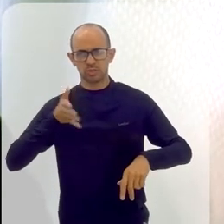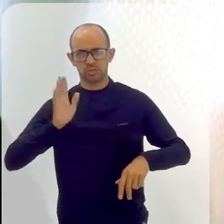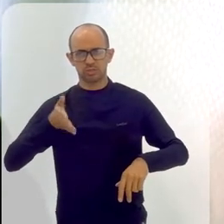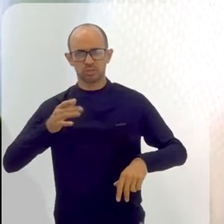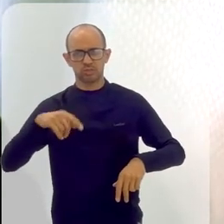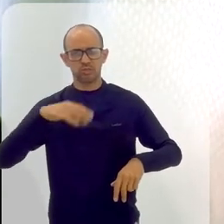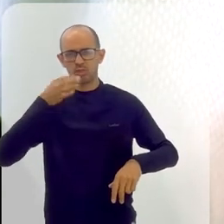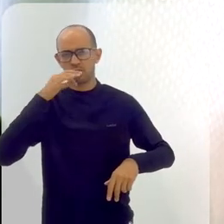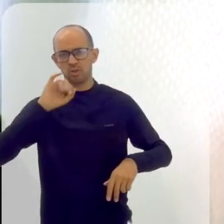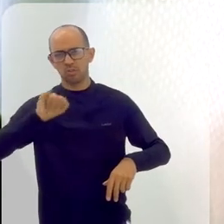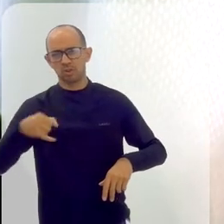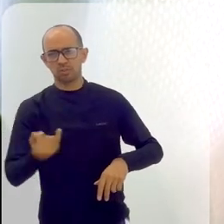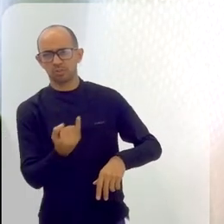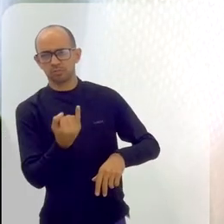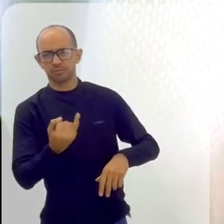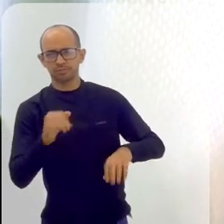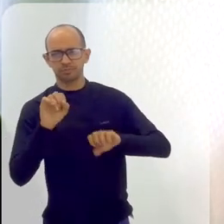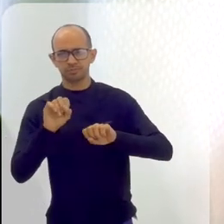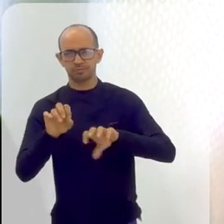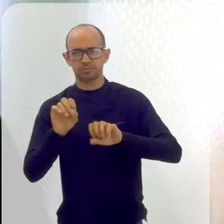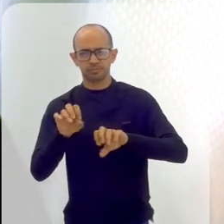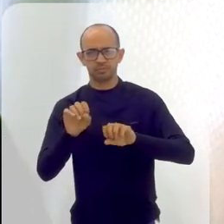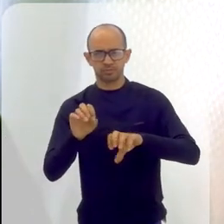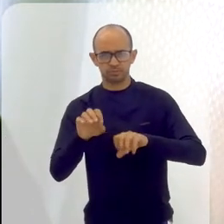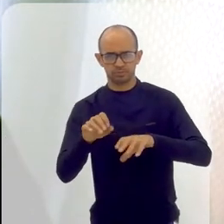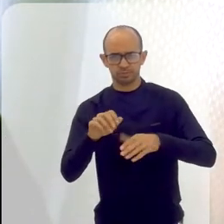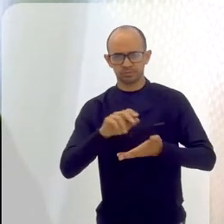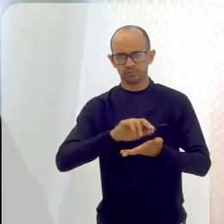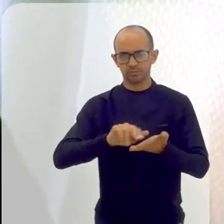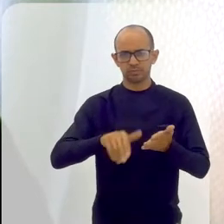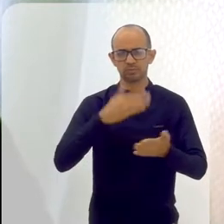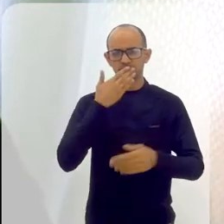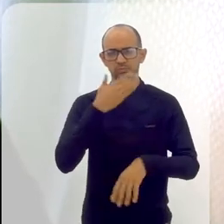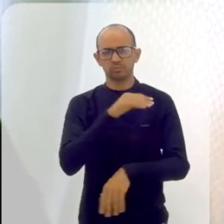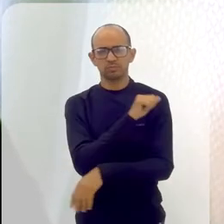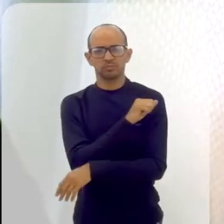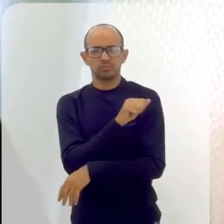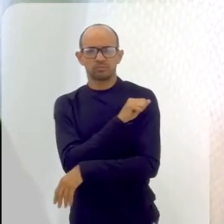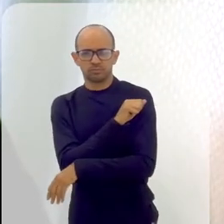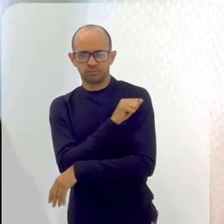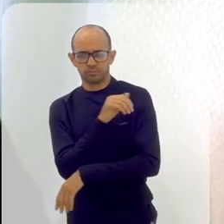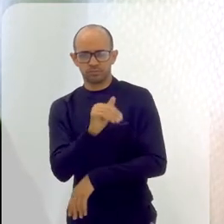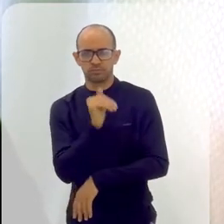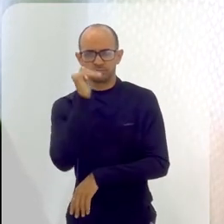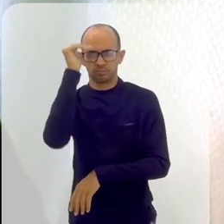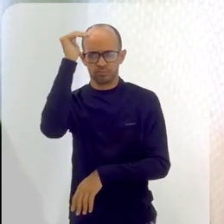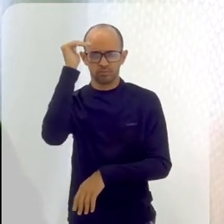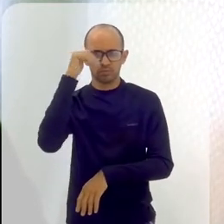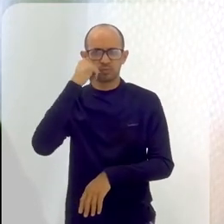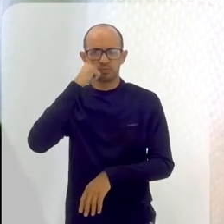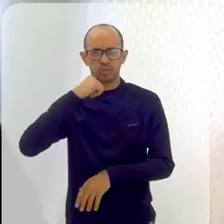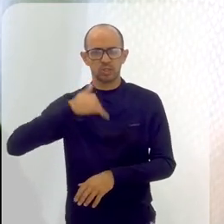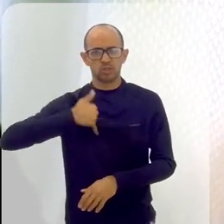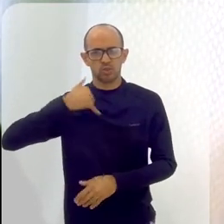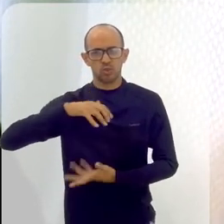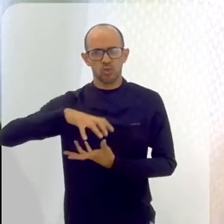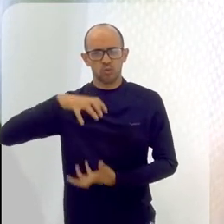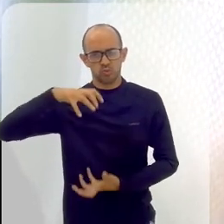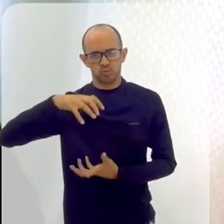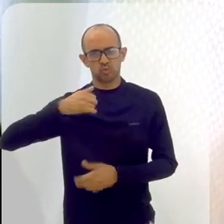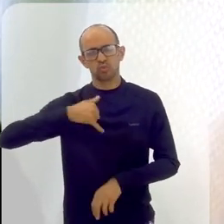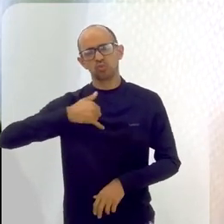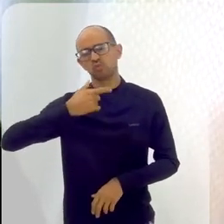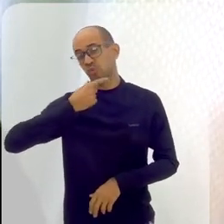oportunidades de dar aulas para diferentes segmentos, como eu falei, para adultos, para senhoras, para